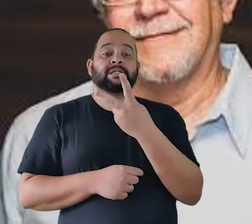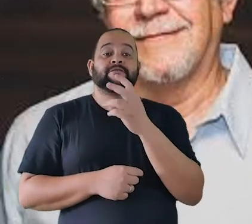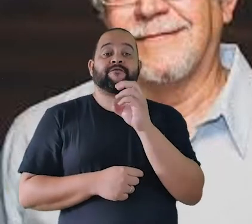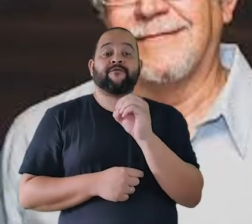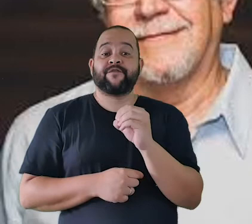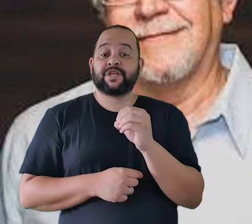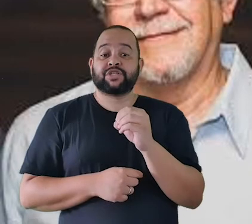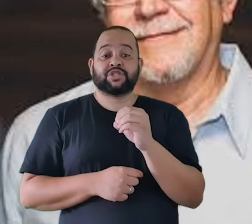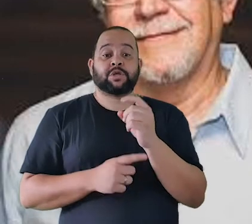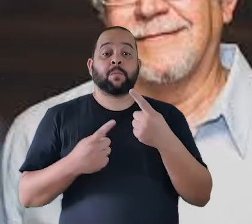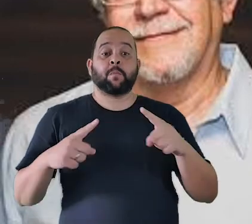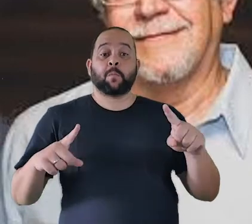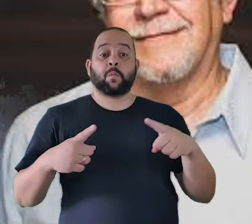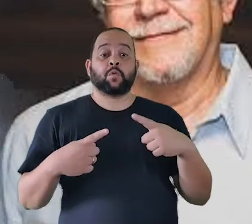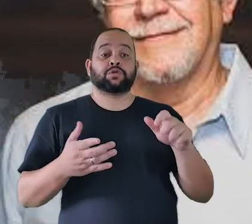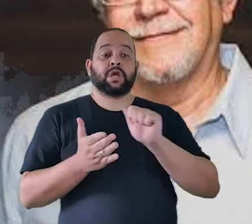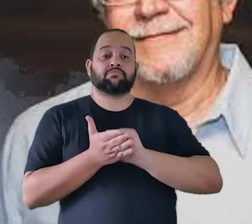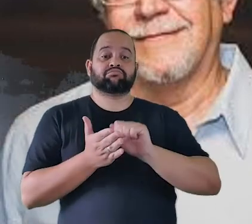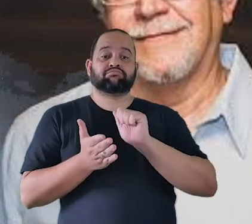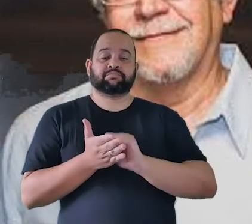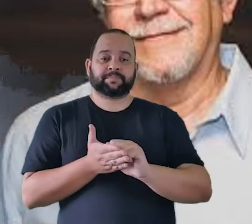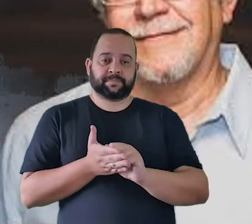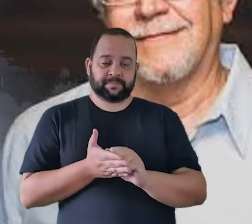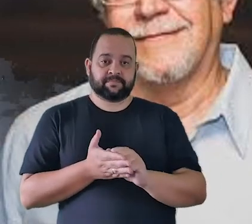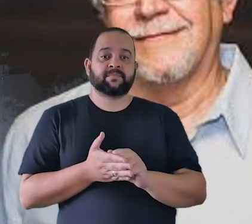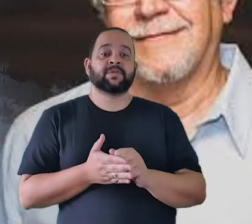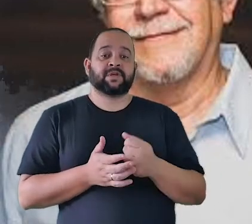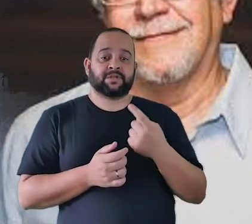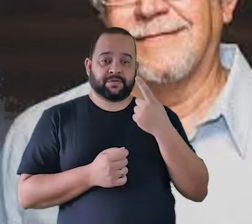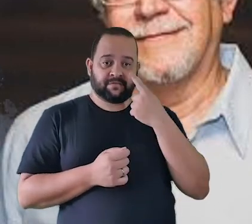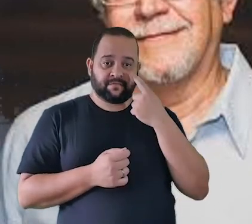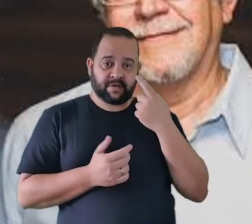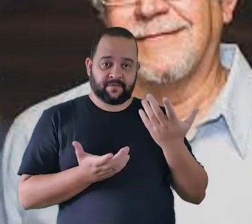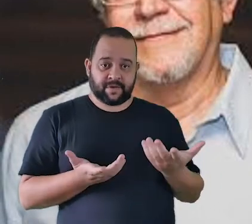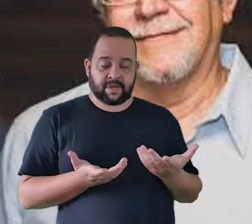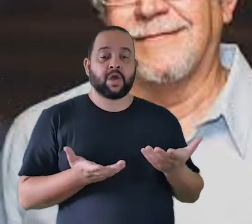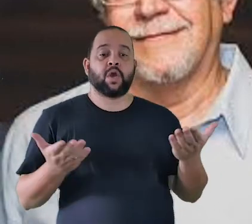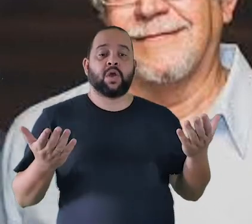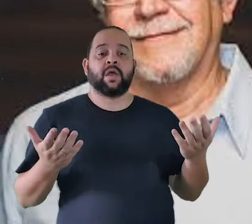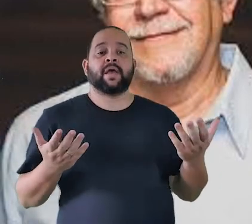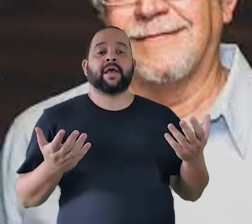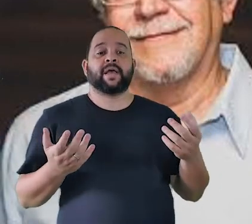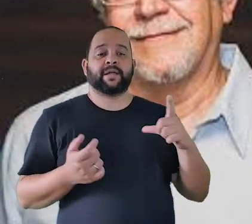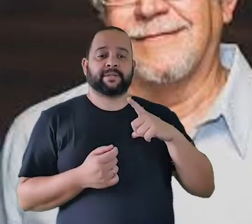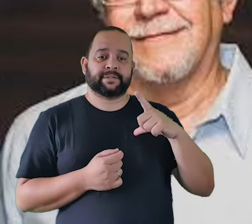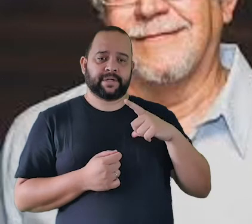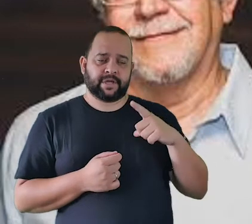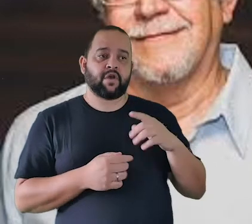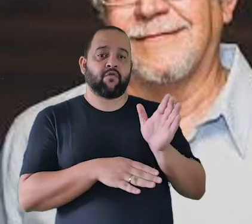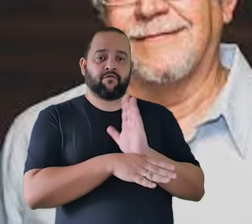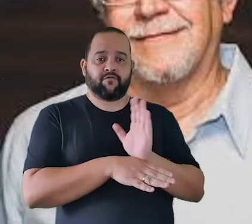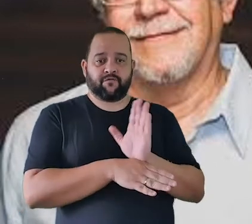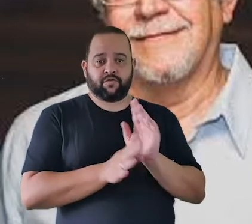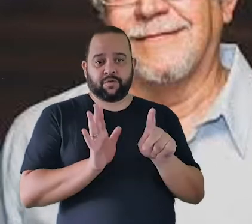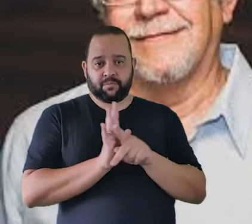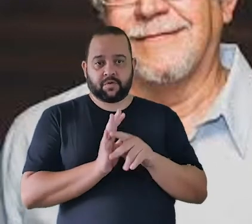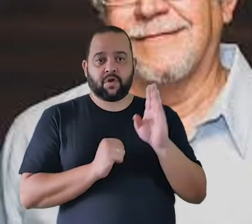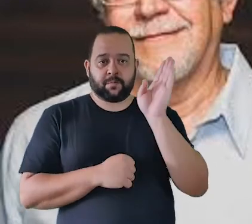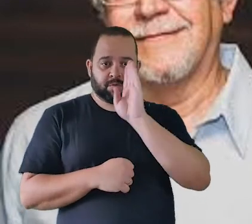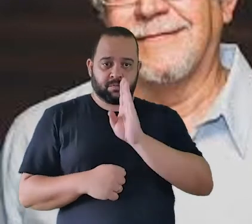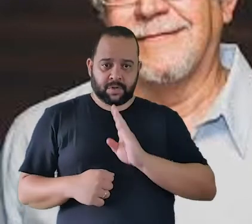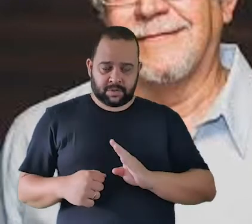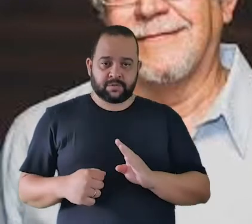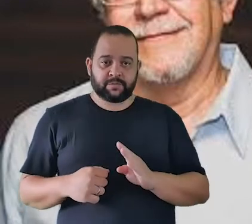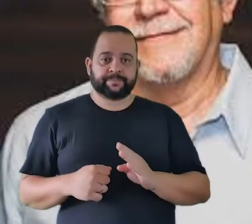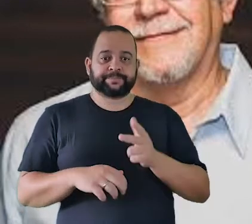realizadas essa trilha que a gente vai ver é a Suíte O Tempo e o Vento um filme nacional produzido aqui